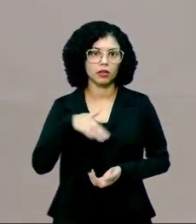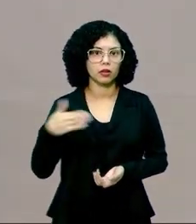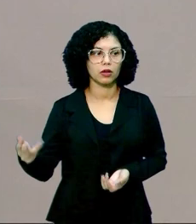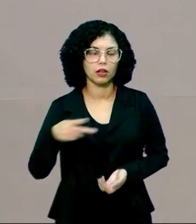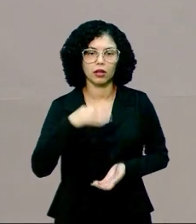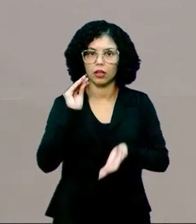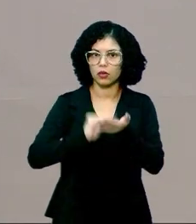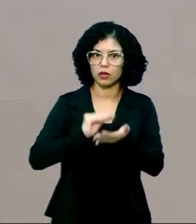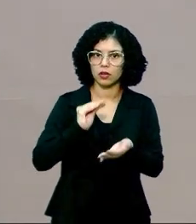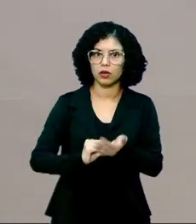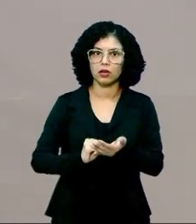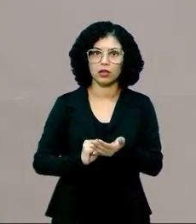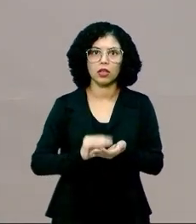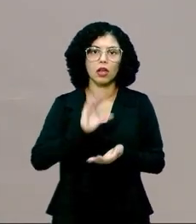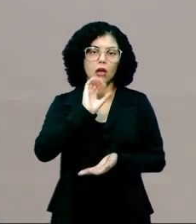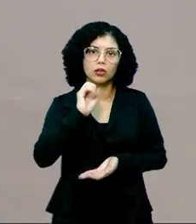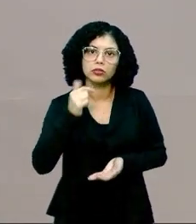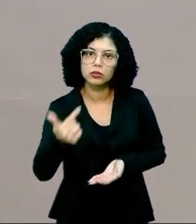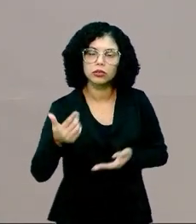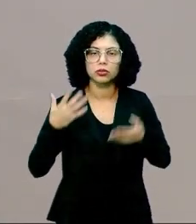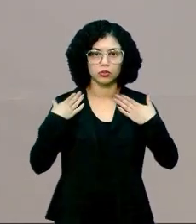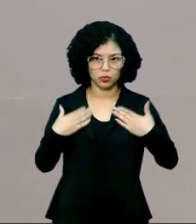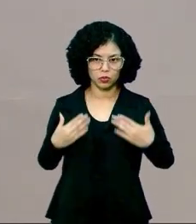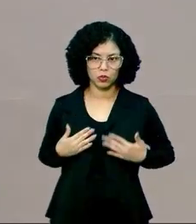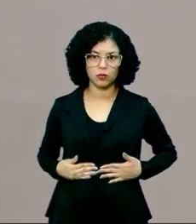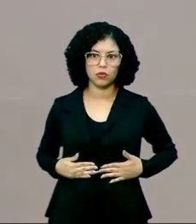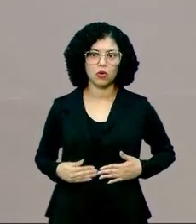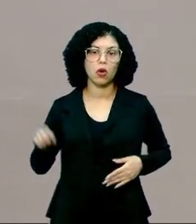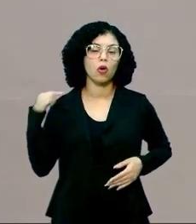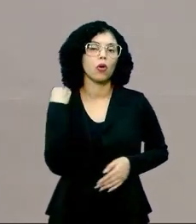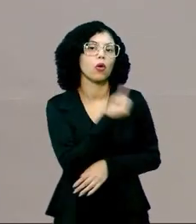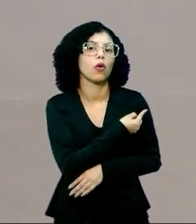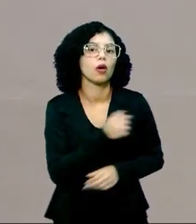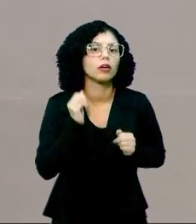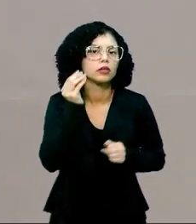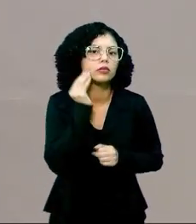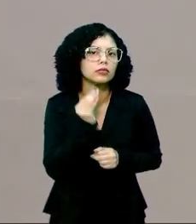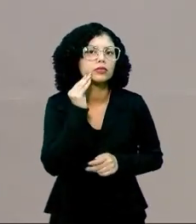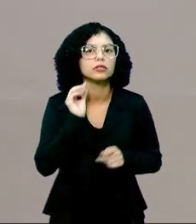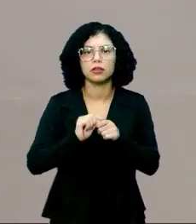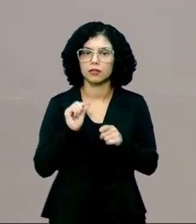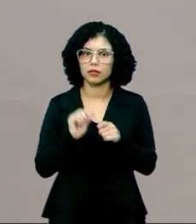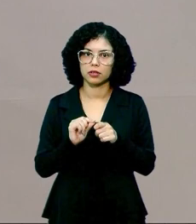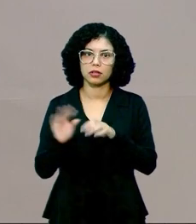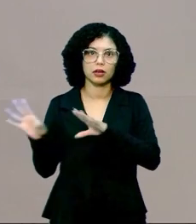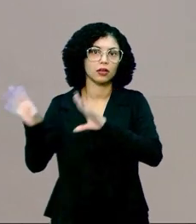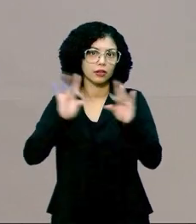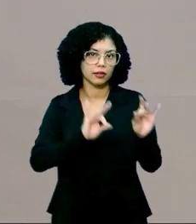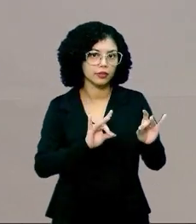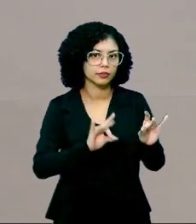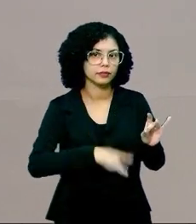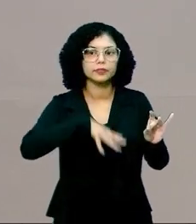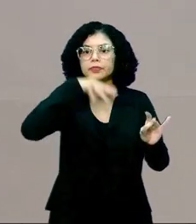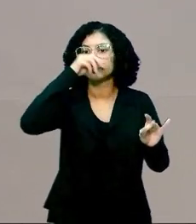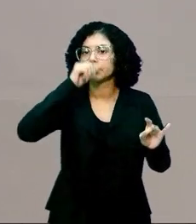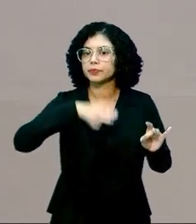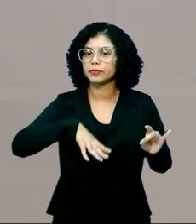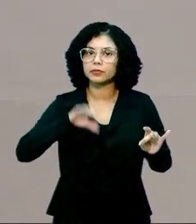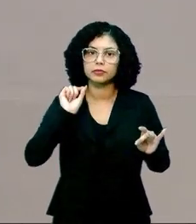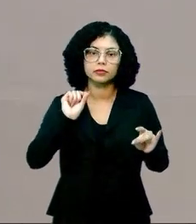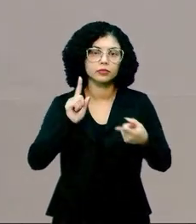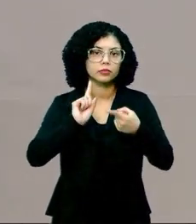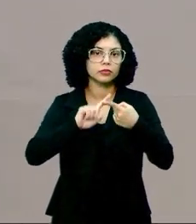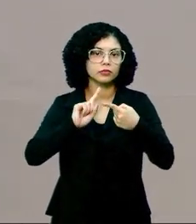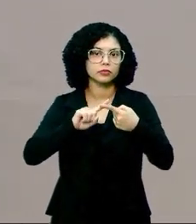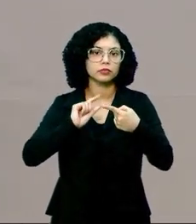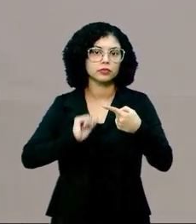Quando faltam os níveis de oxigênio no nosso corpo, o que que o nosso corpo tenta fazer para trazer essa oxigenação? Um dos